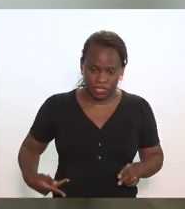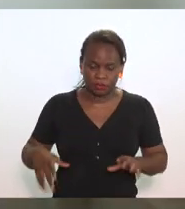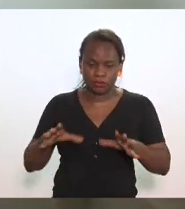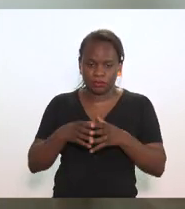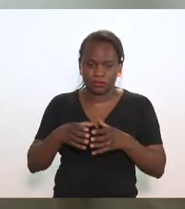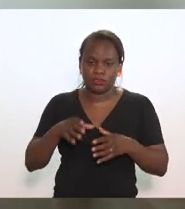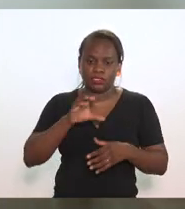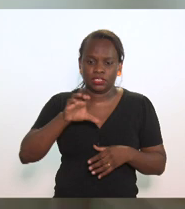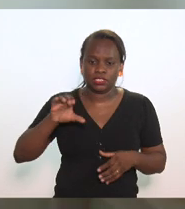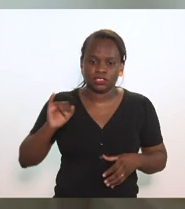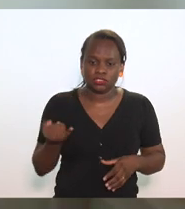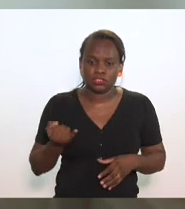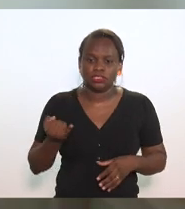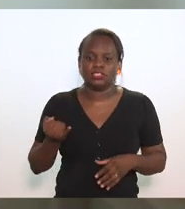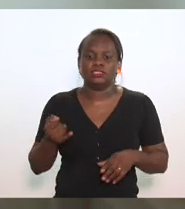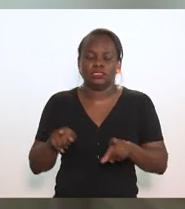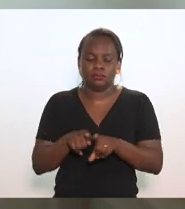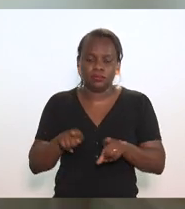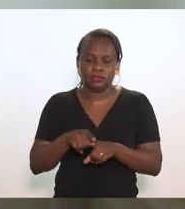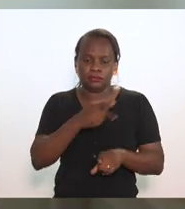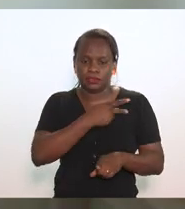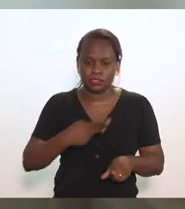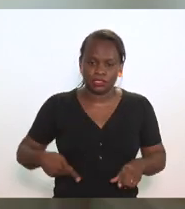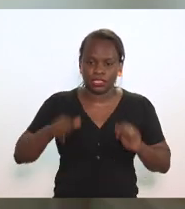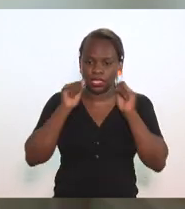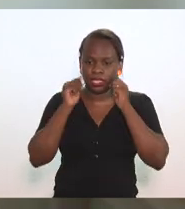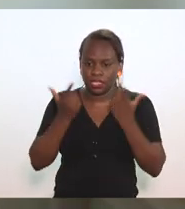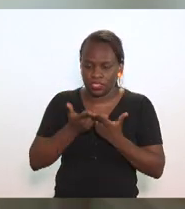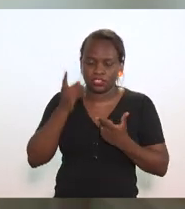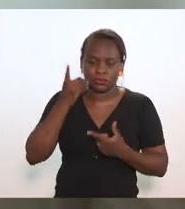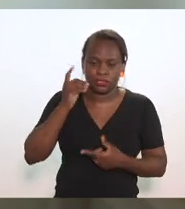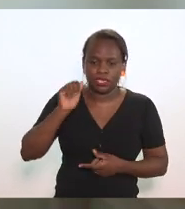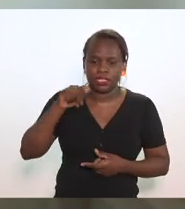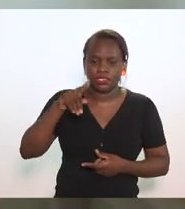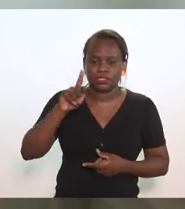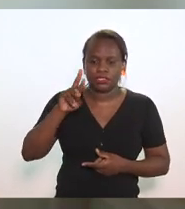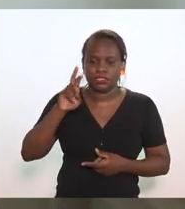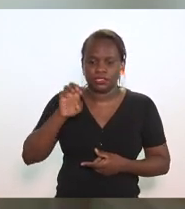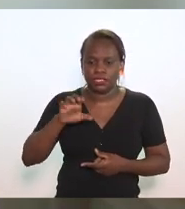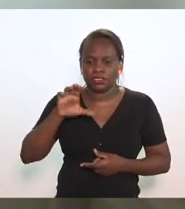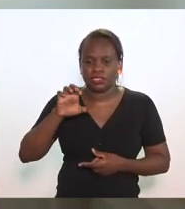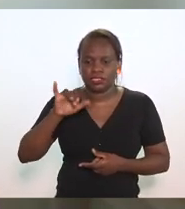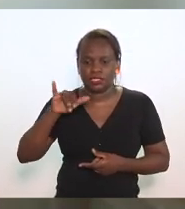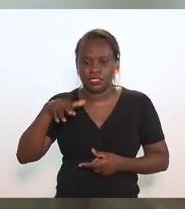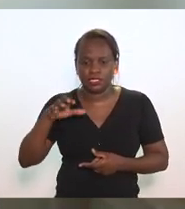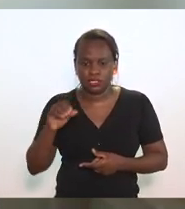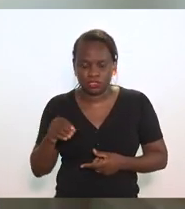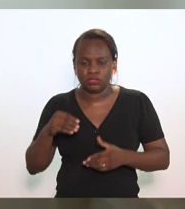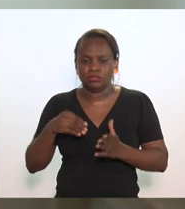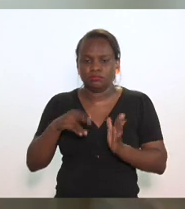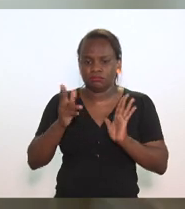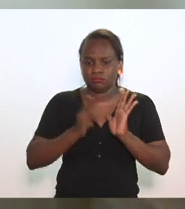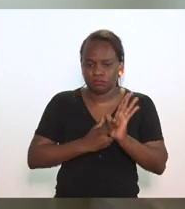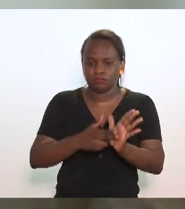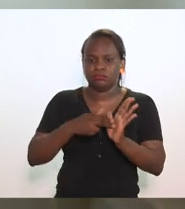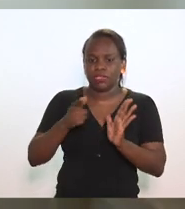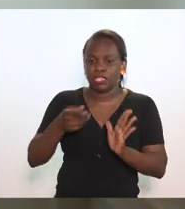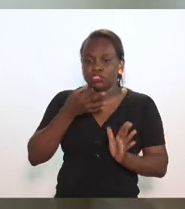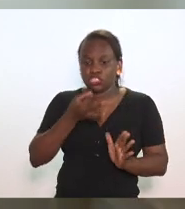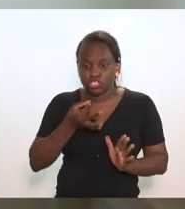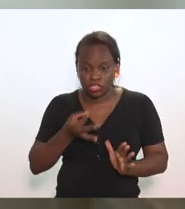comissão de construção e justiça e ao presidente da alerja deputado André Siliano uma minuta de sugestão